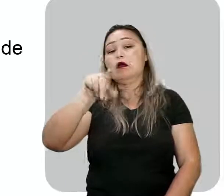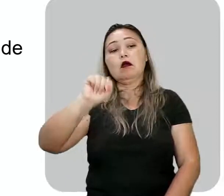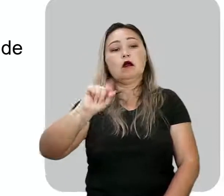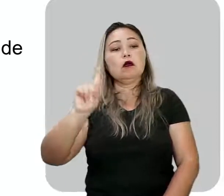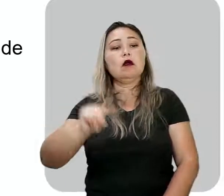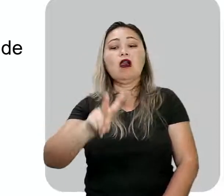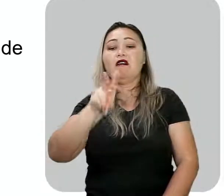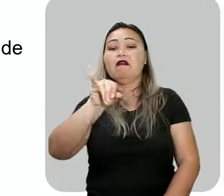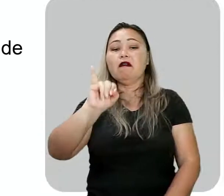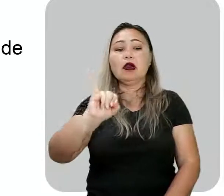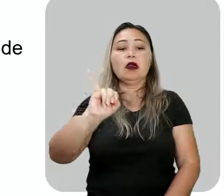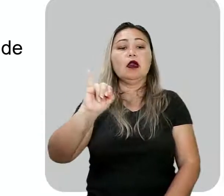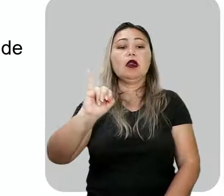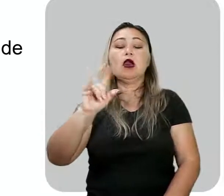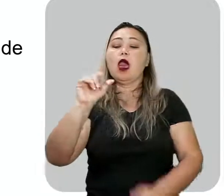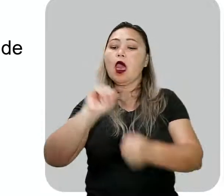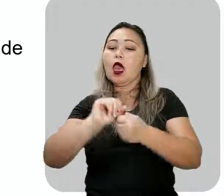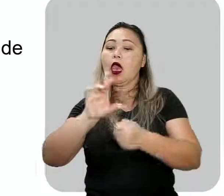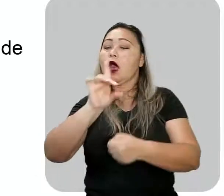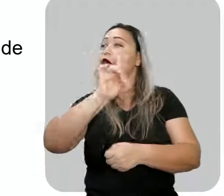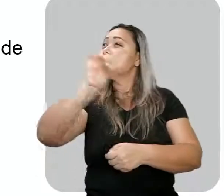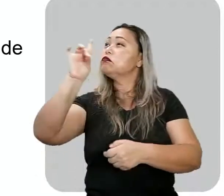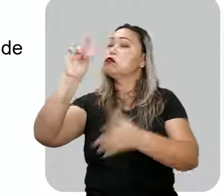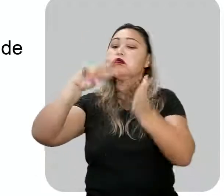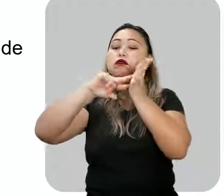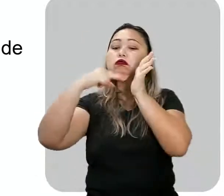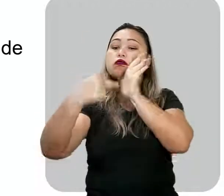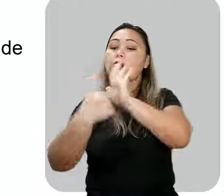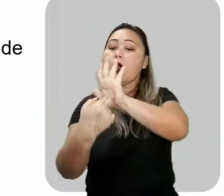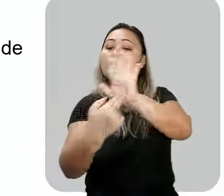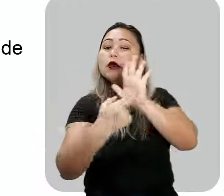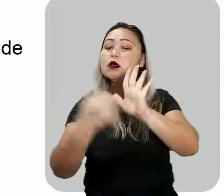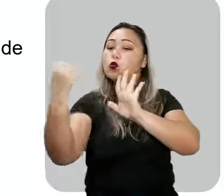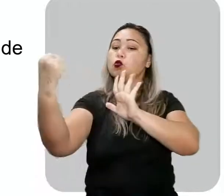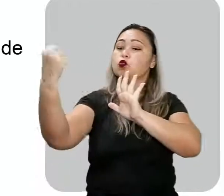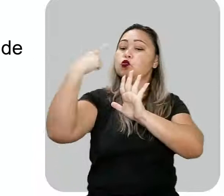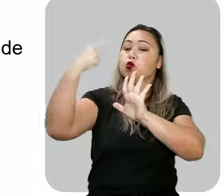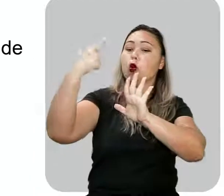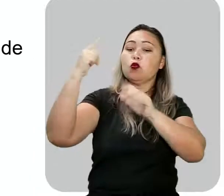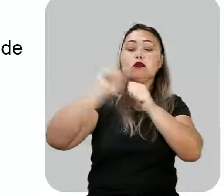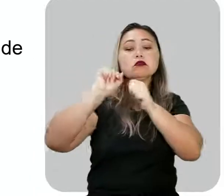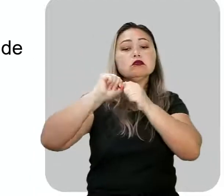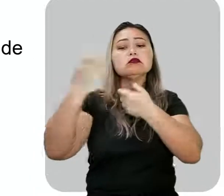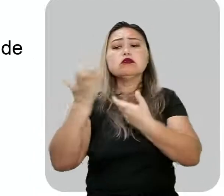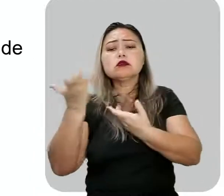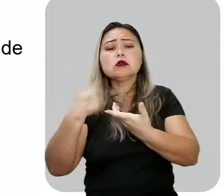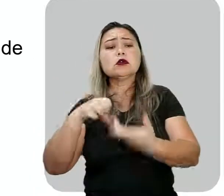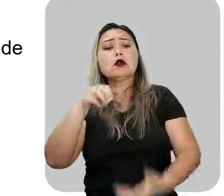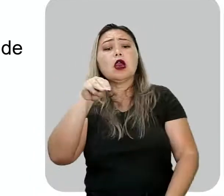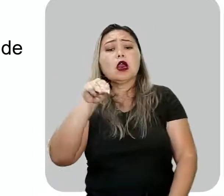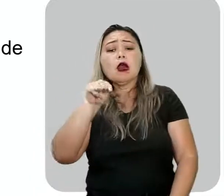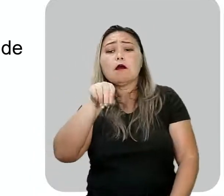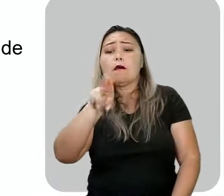deusa Sol, mulher que representa o Sol. Ela queria que Macunaíma se casasse com uma de